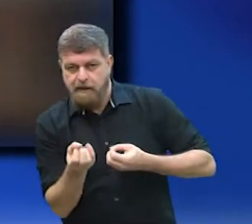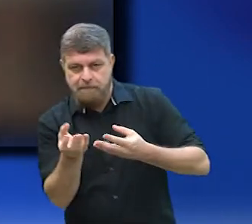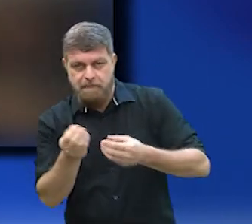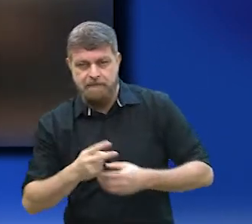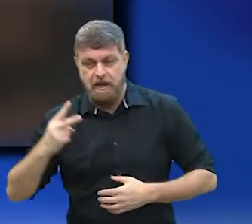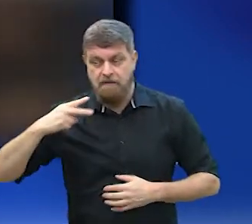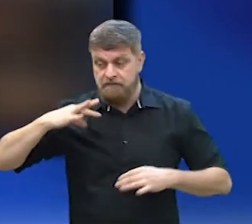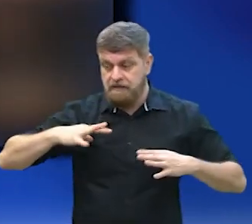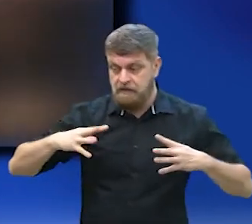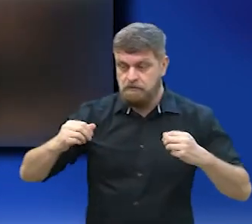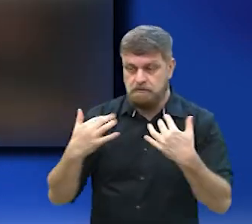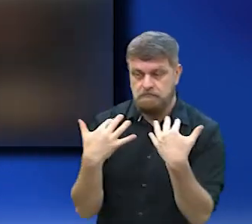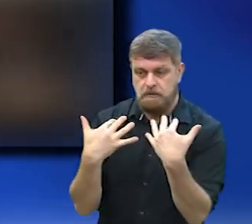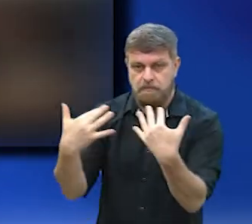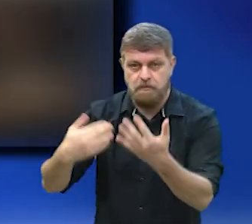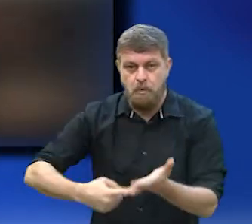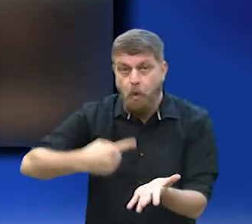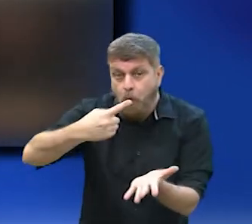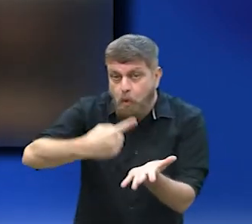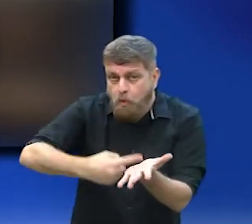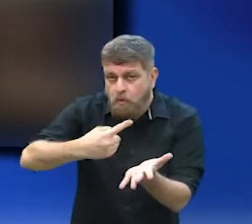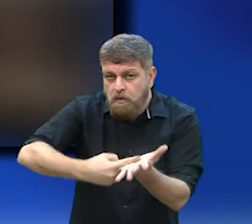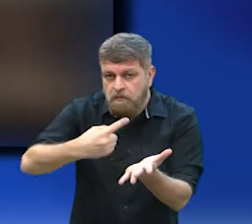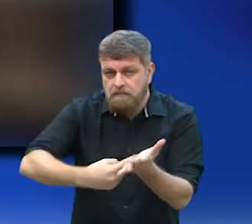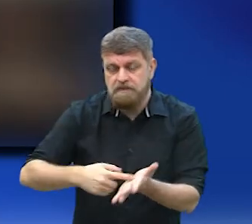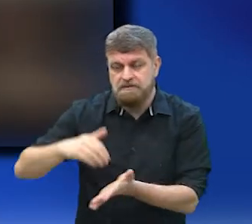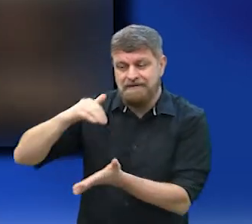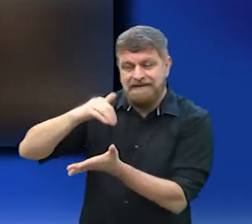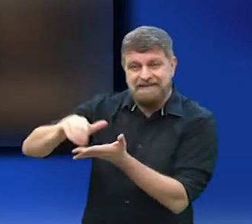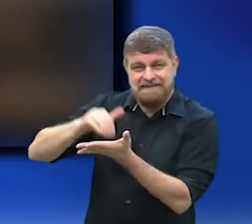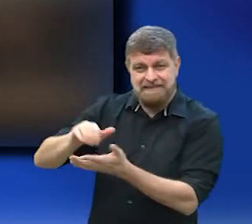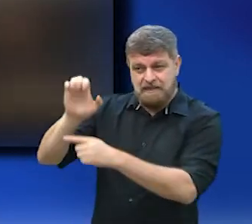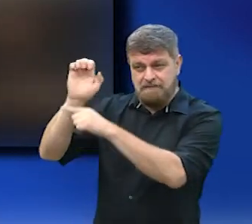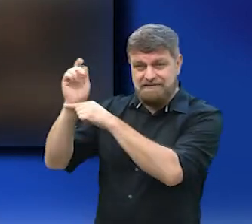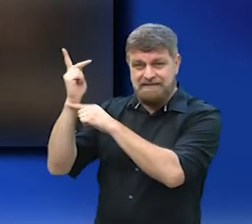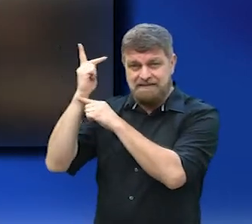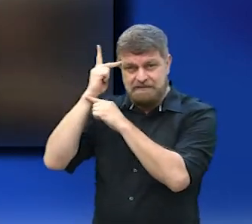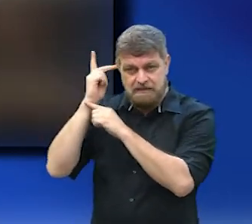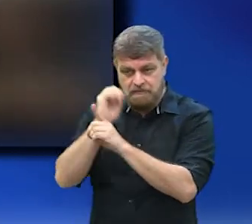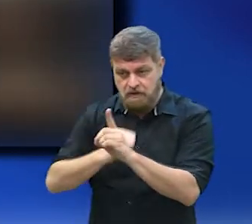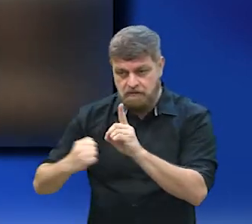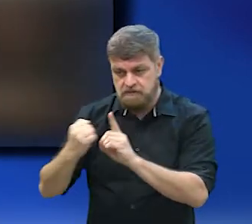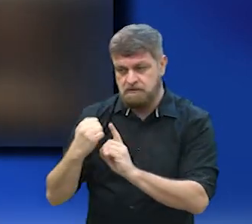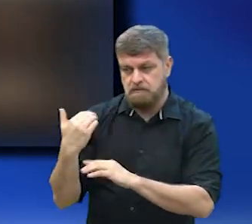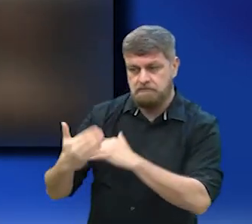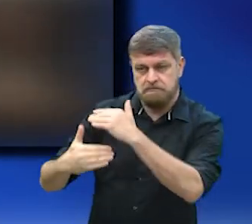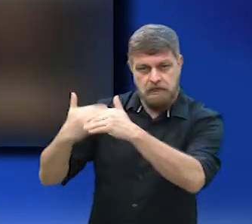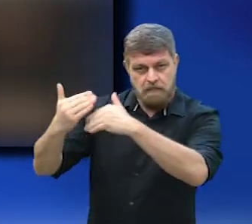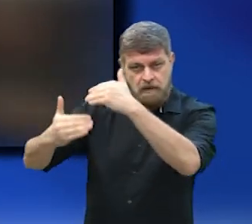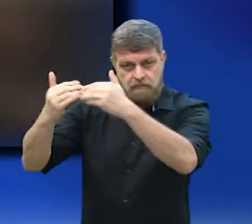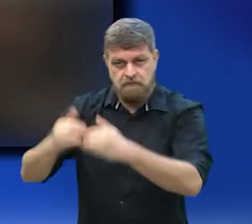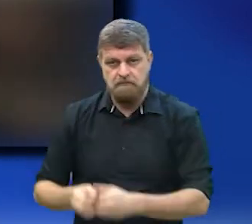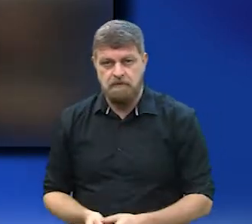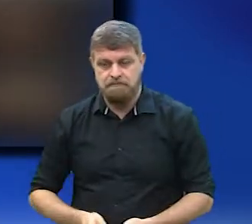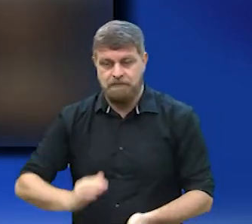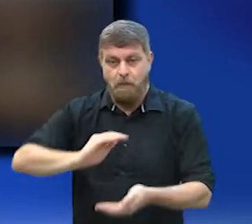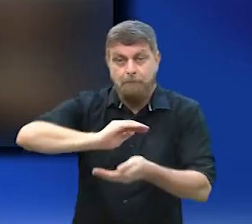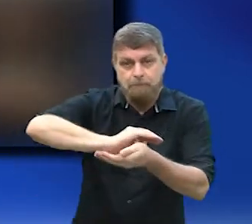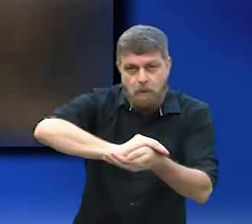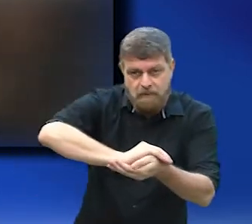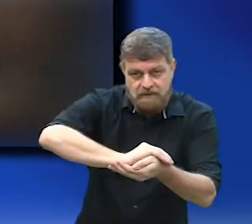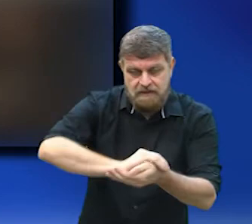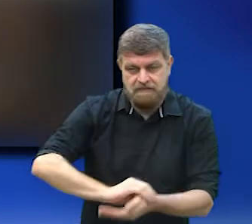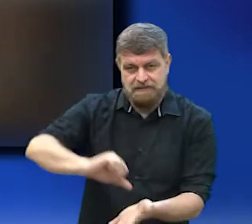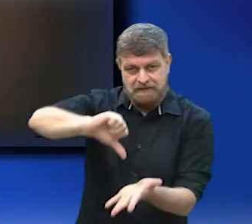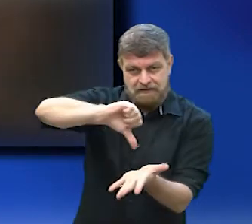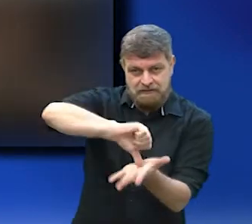comunicar aos demais parlamentares o compromisso firmado pela Secretaria Estadual de Desenvolvimento Regional para a